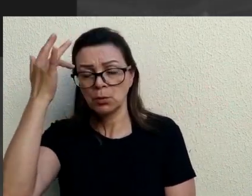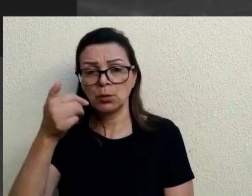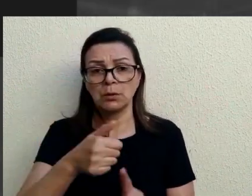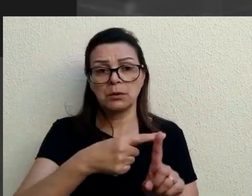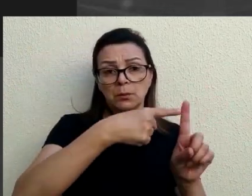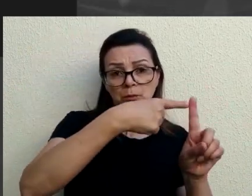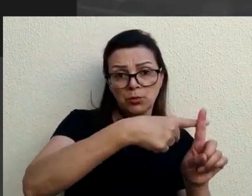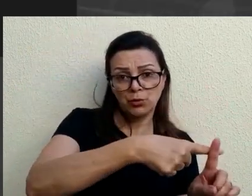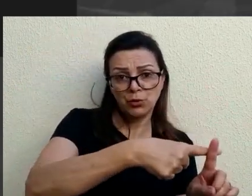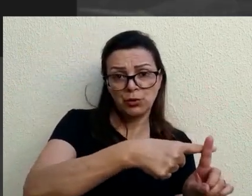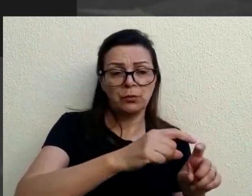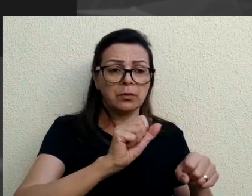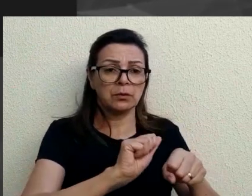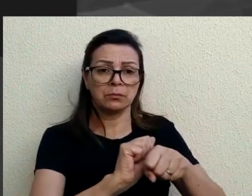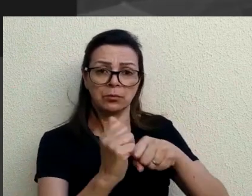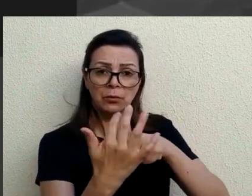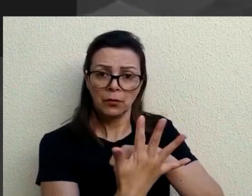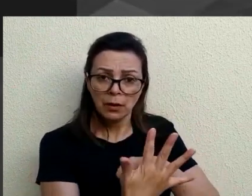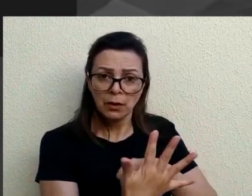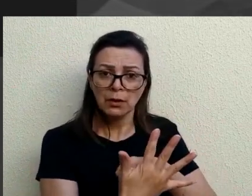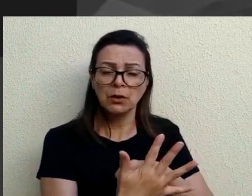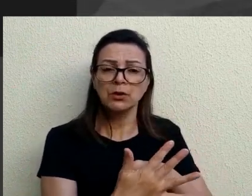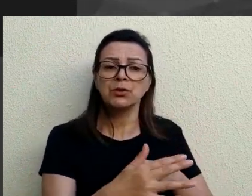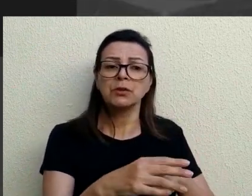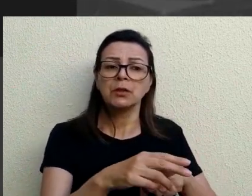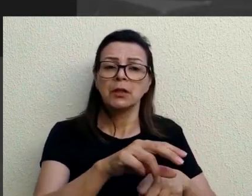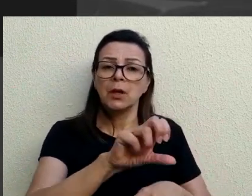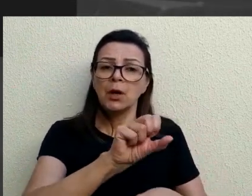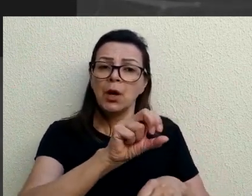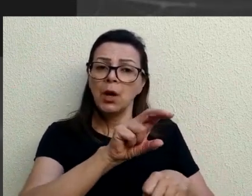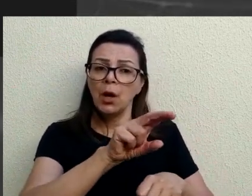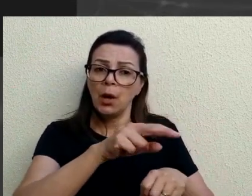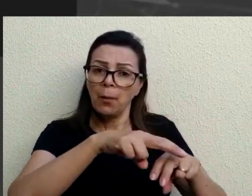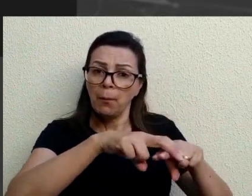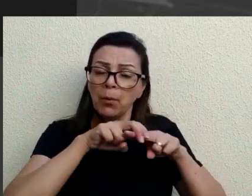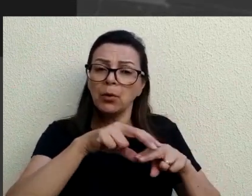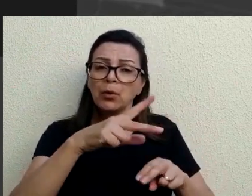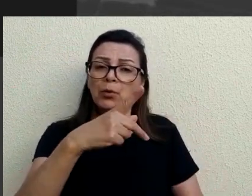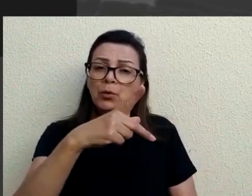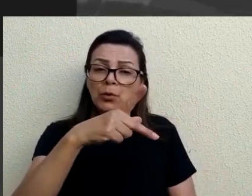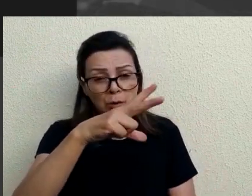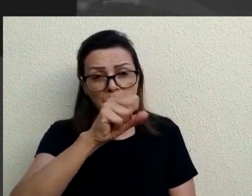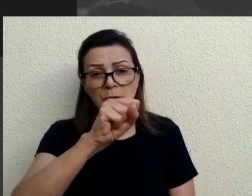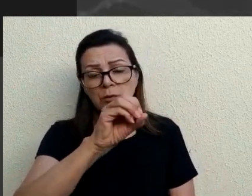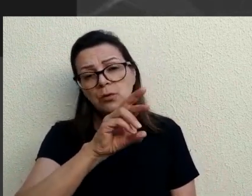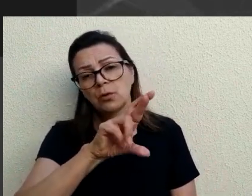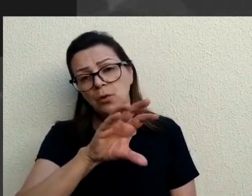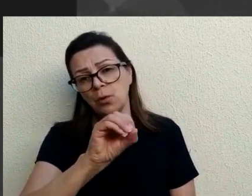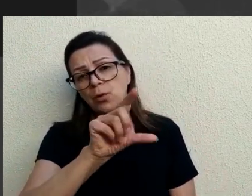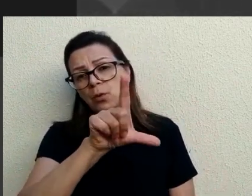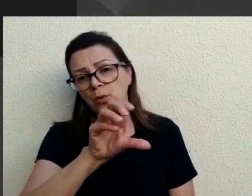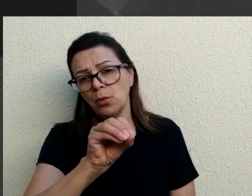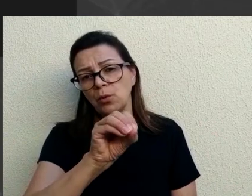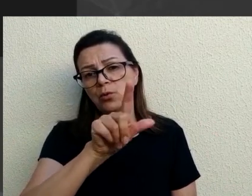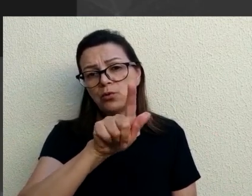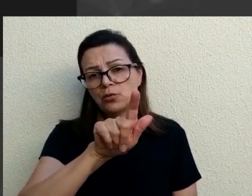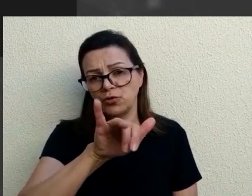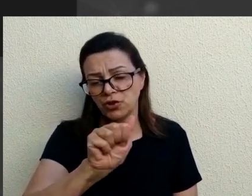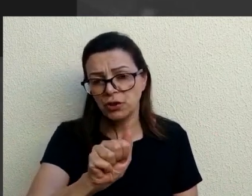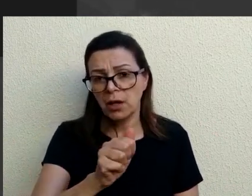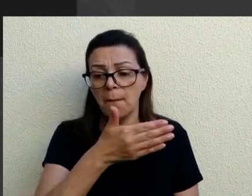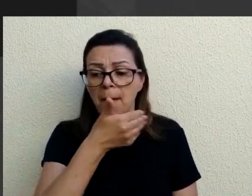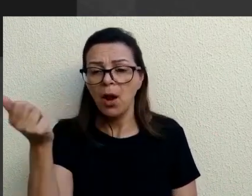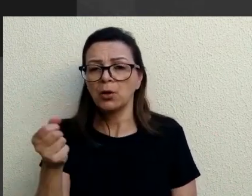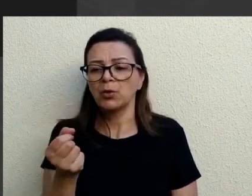pessoas positivas para a COVID por sorologia bem maior do que é obtido pelos